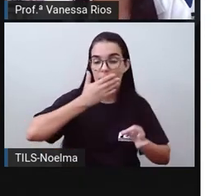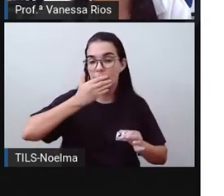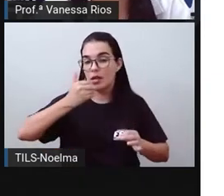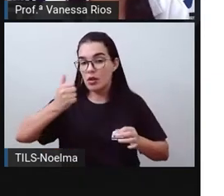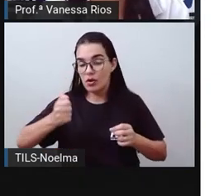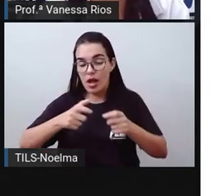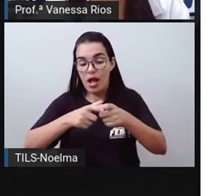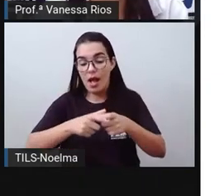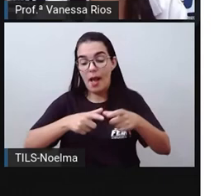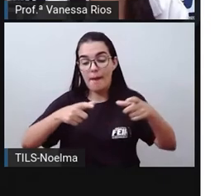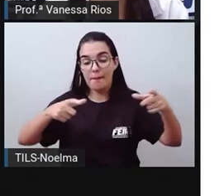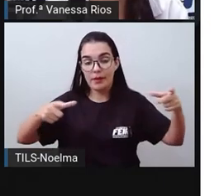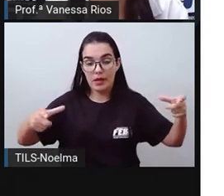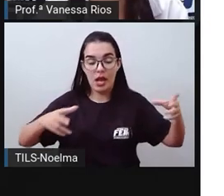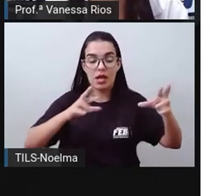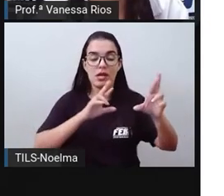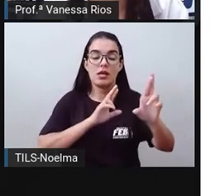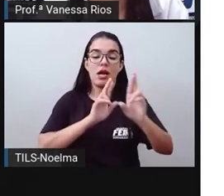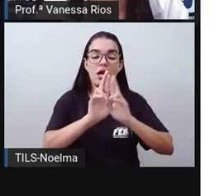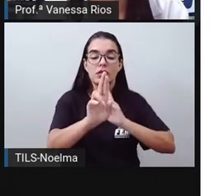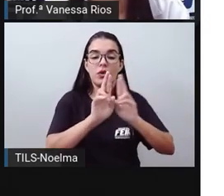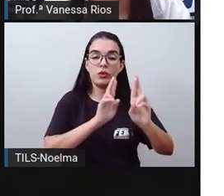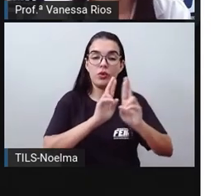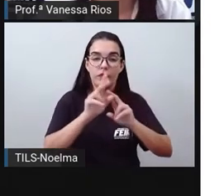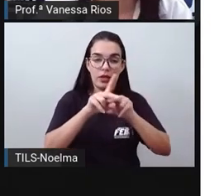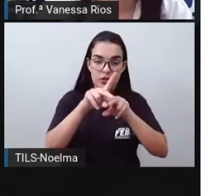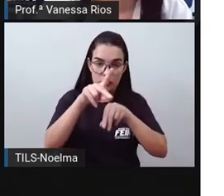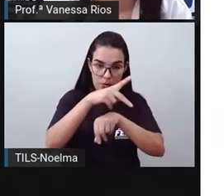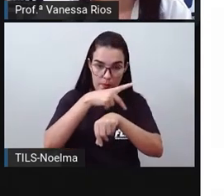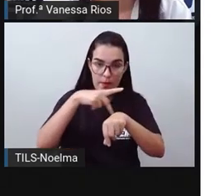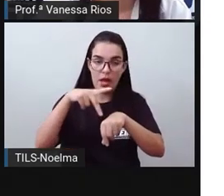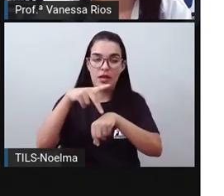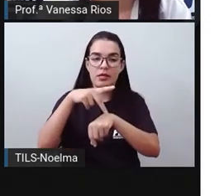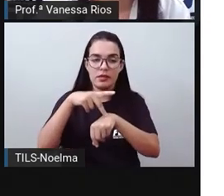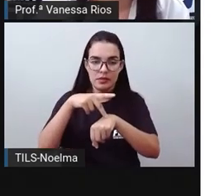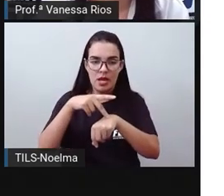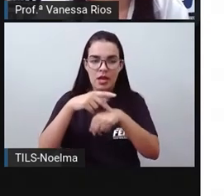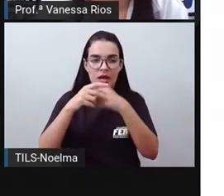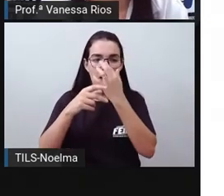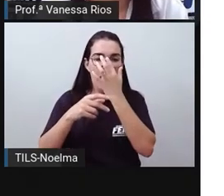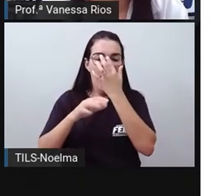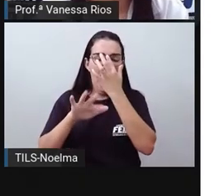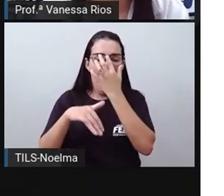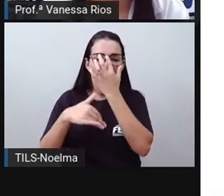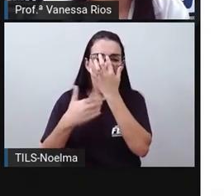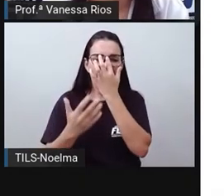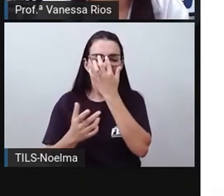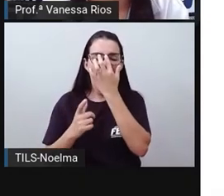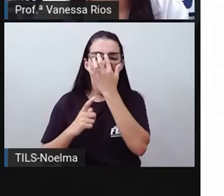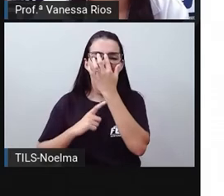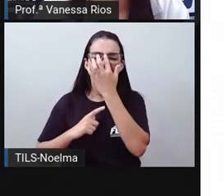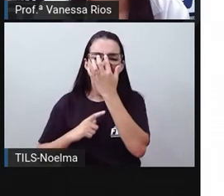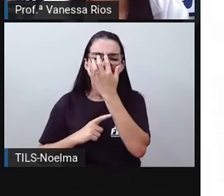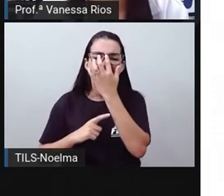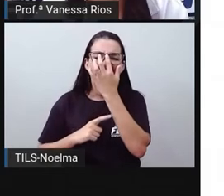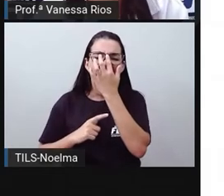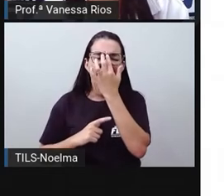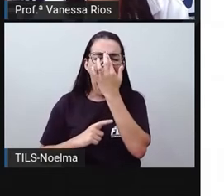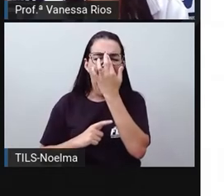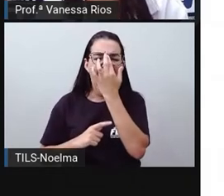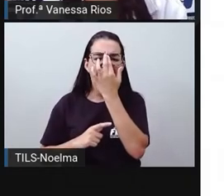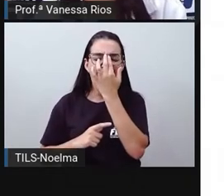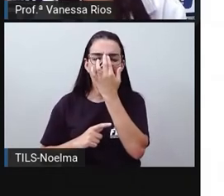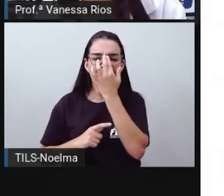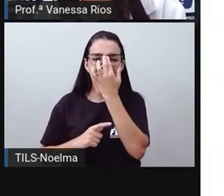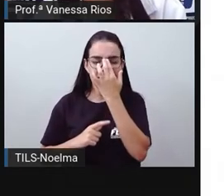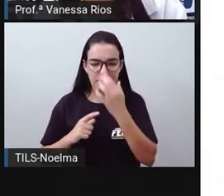ampliar as rodovias do nosso país. Então, existem aí os poderes do município, do Estado e também